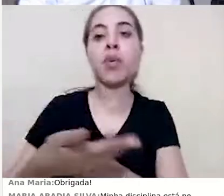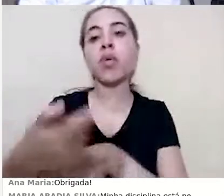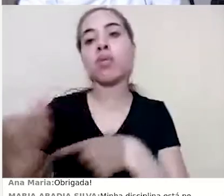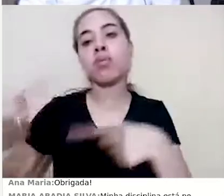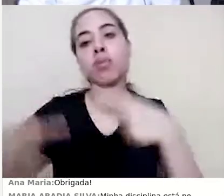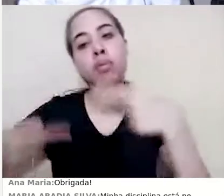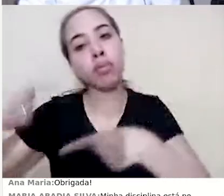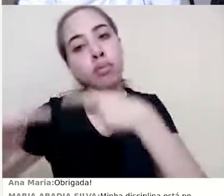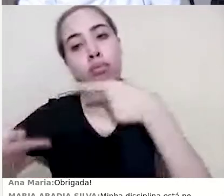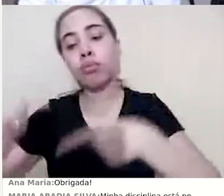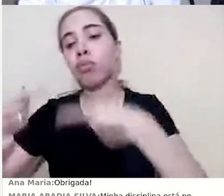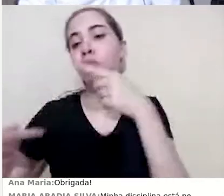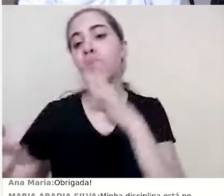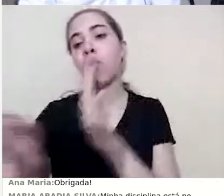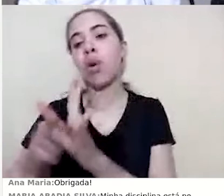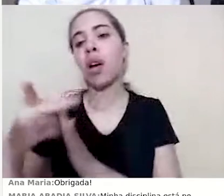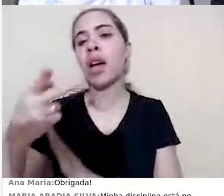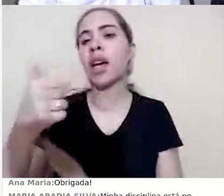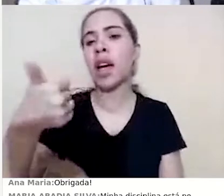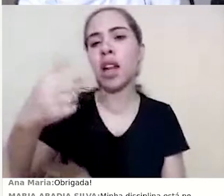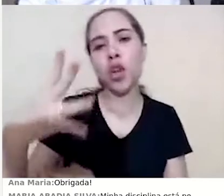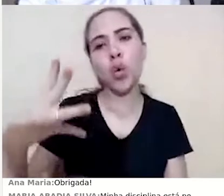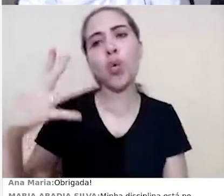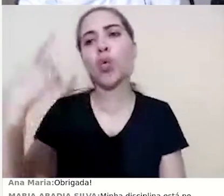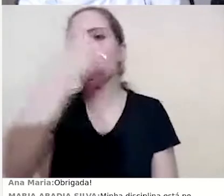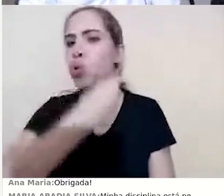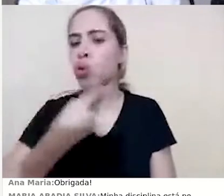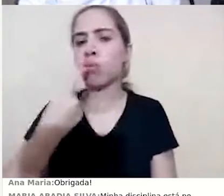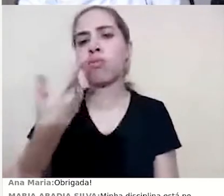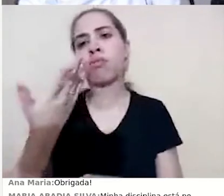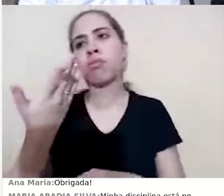do fórum que ele participou, participou de 14% das discussões do fórum.